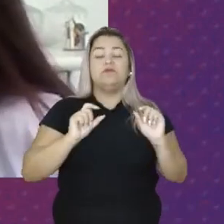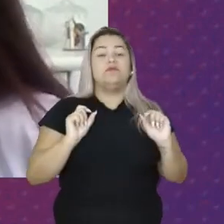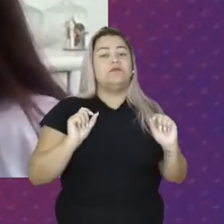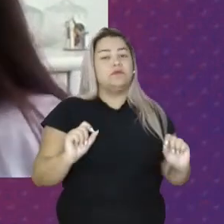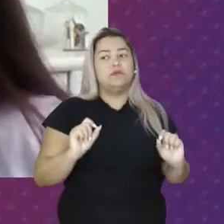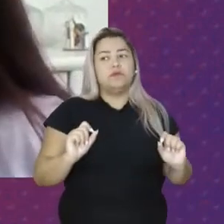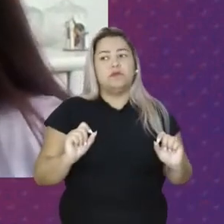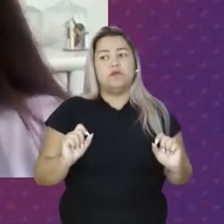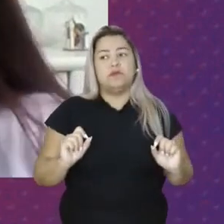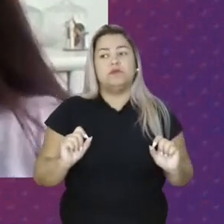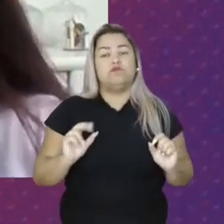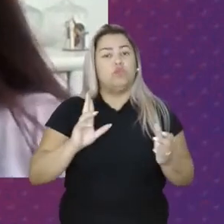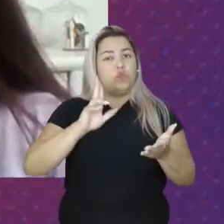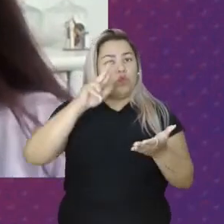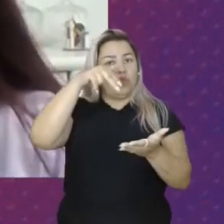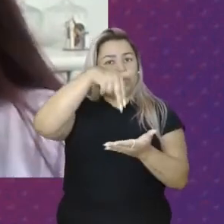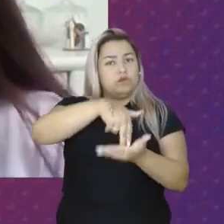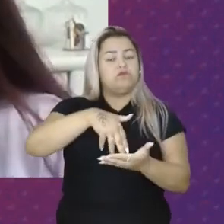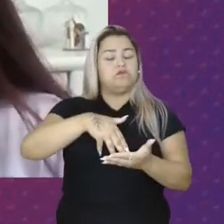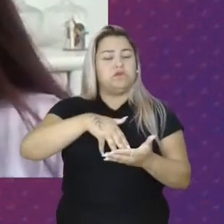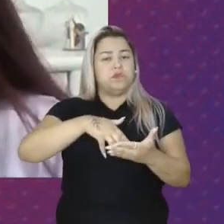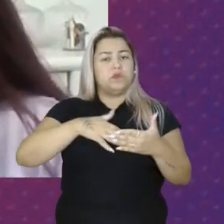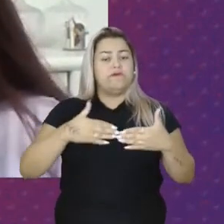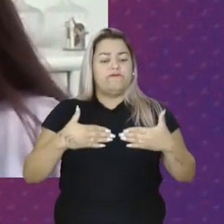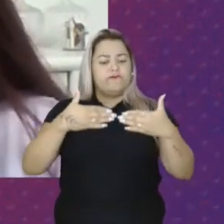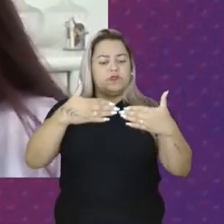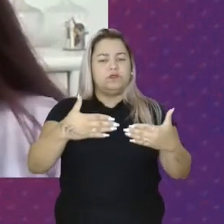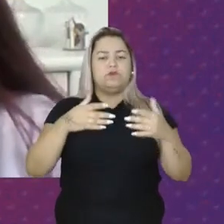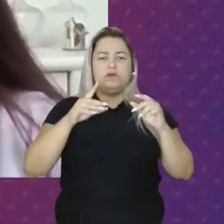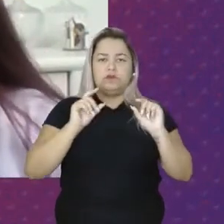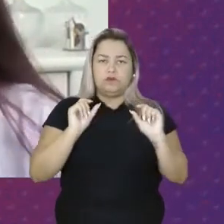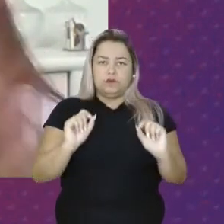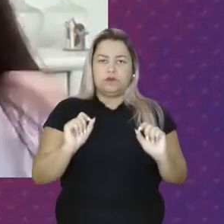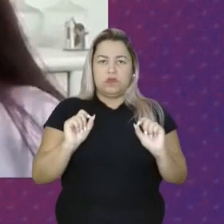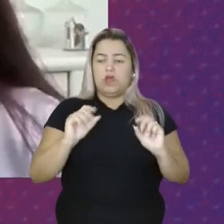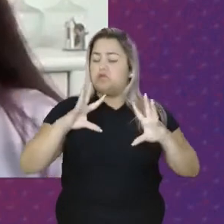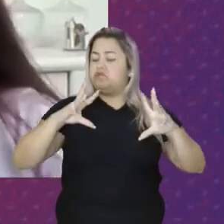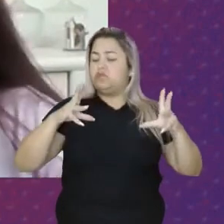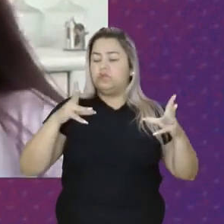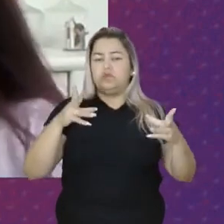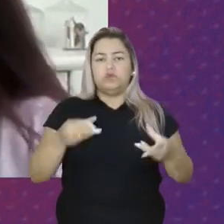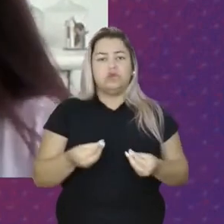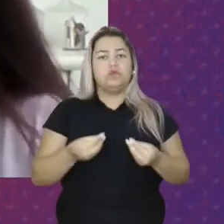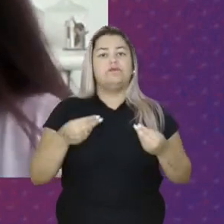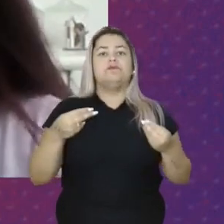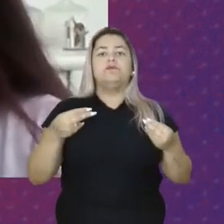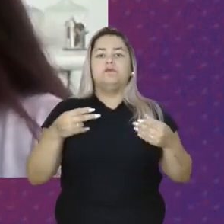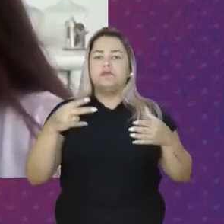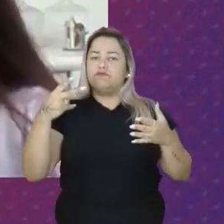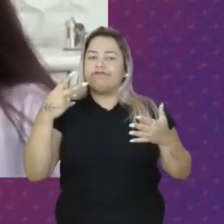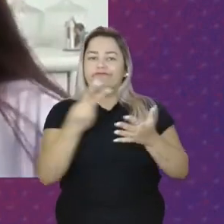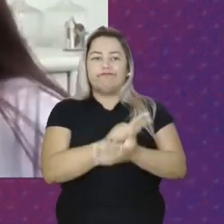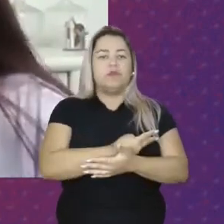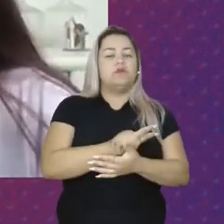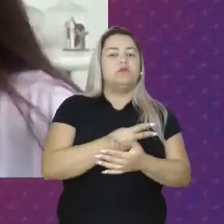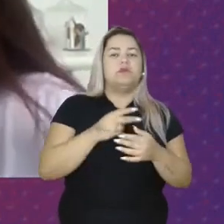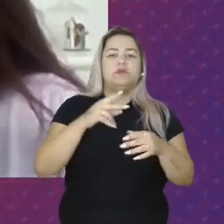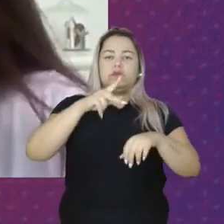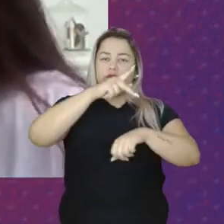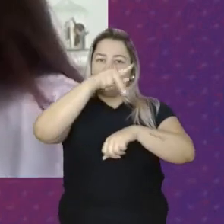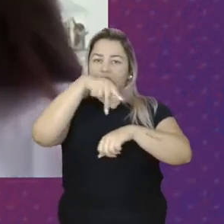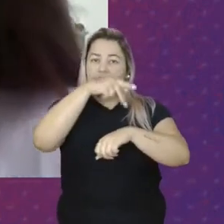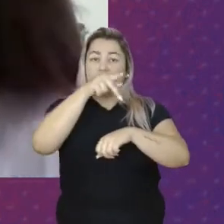posicionarmos Frente A tudo Que estava Em jogo No nosso país Nos